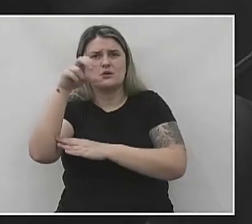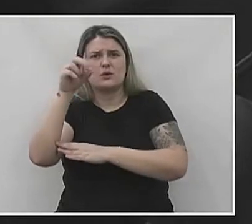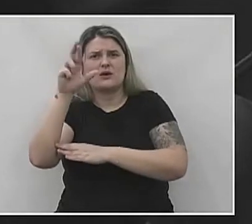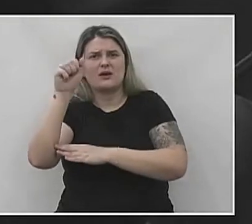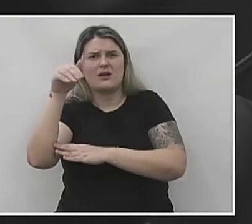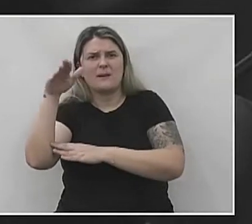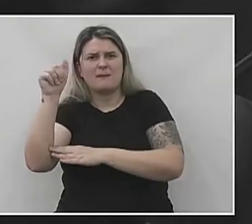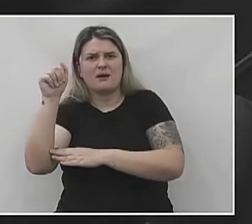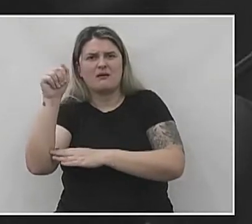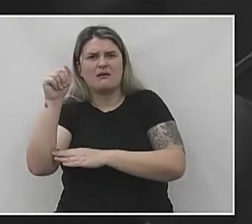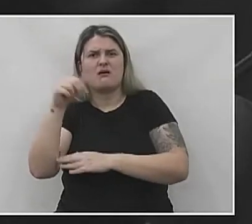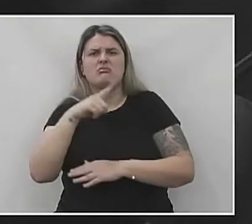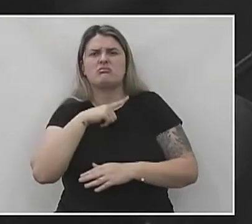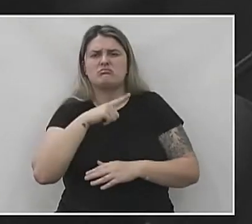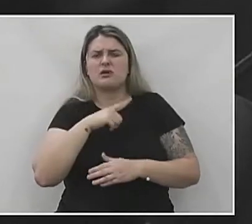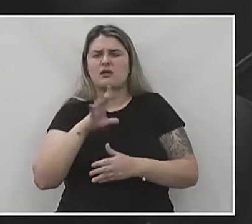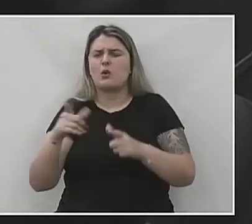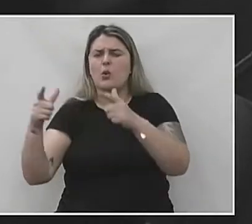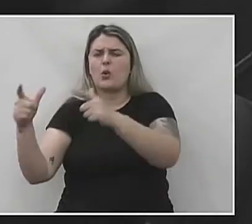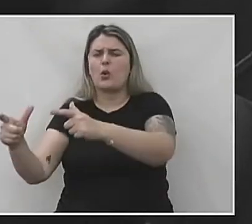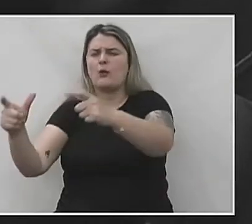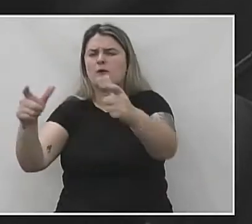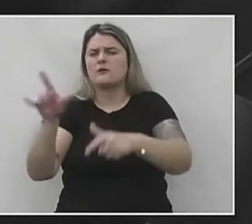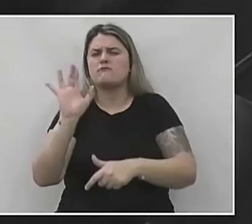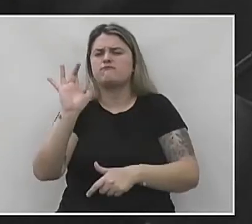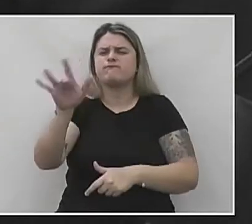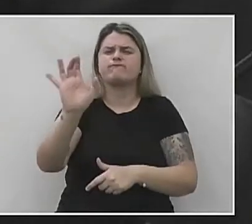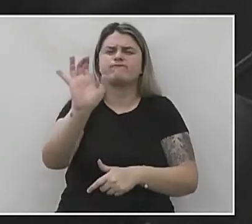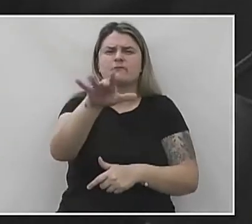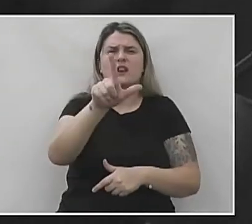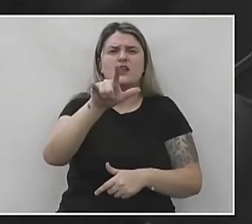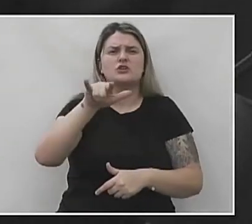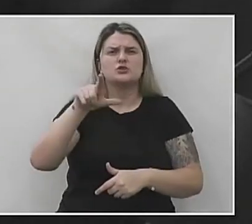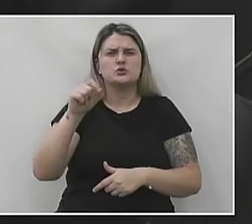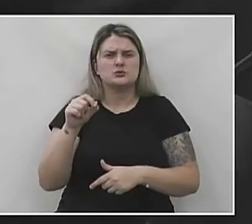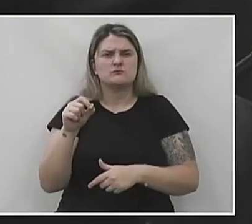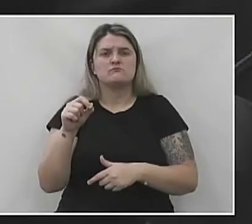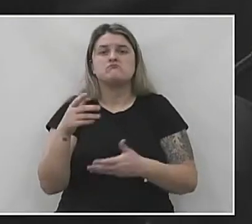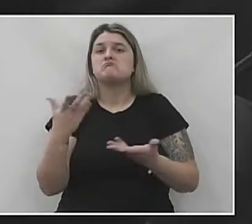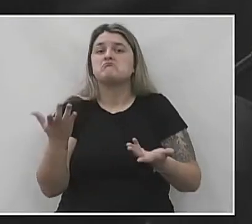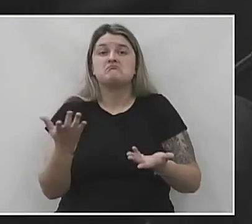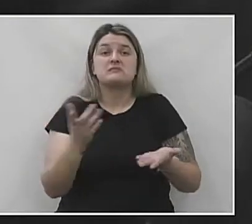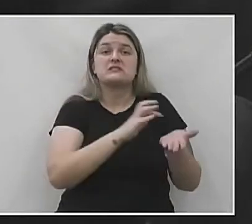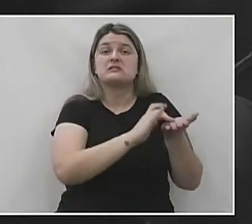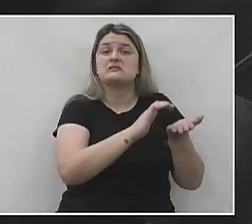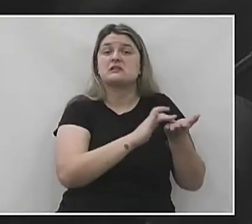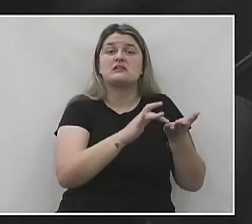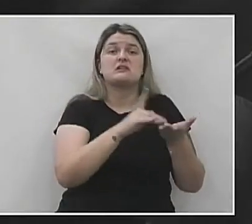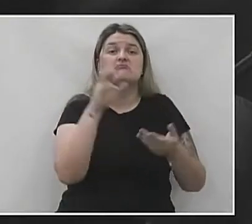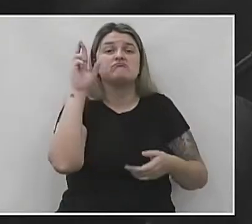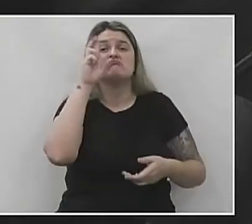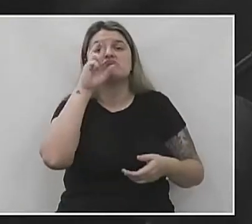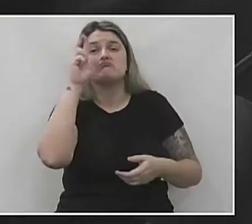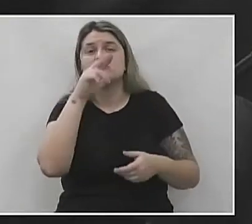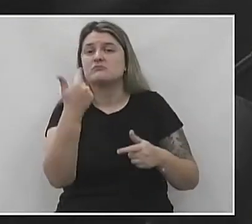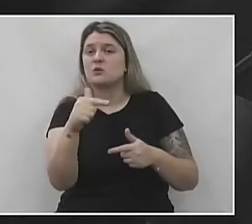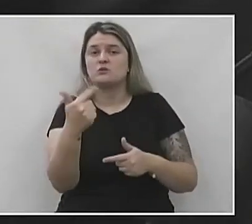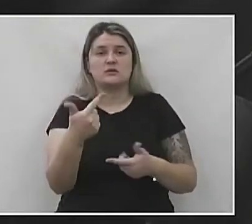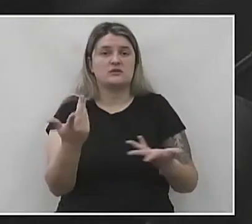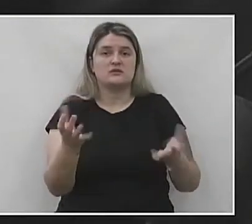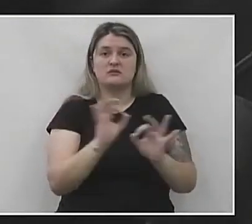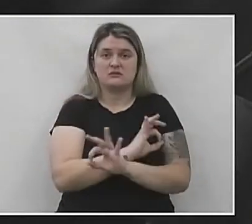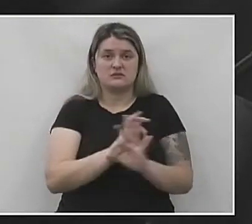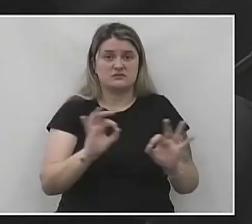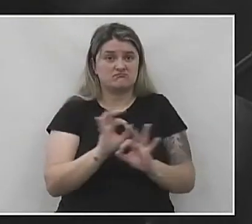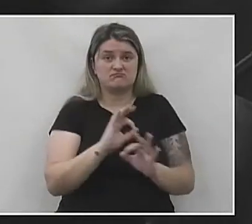uns dois lixões no mínimo, na beira da rua. Cadê a secretaria de meio ambiente para fazer a fiscalização ali? Não tem.